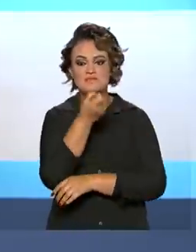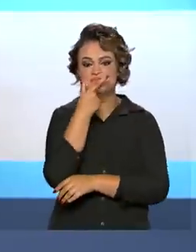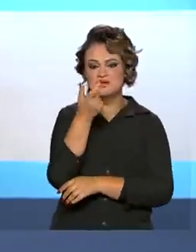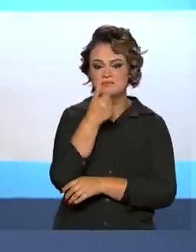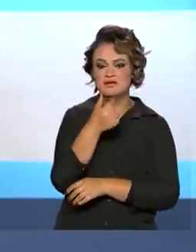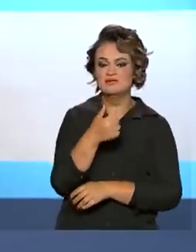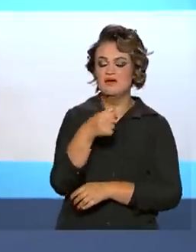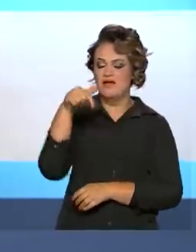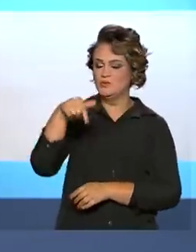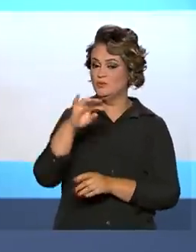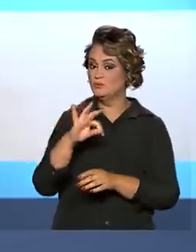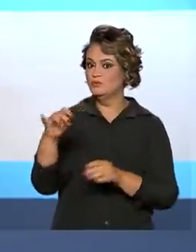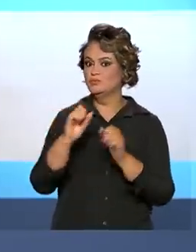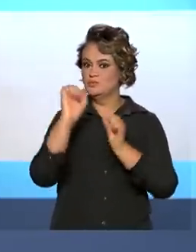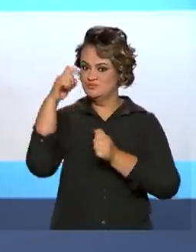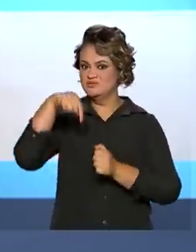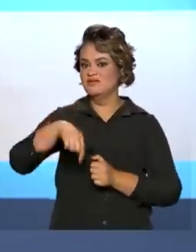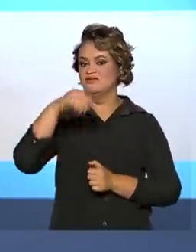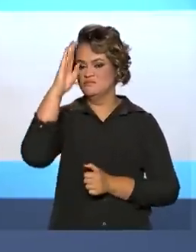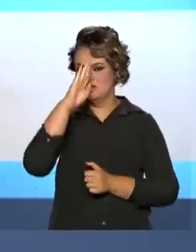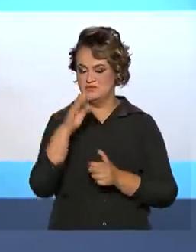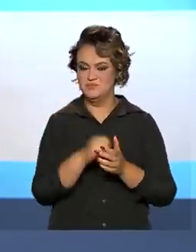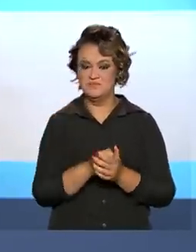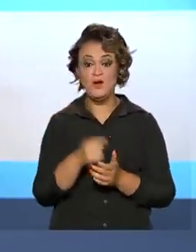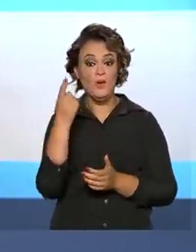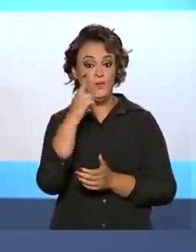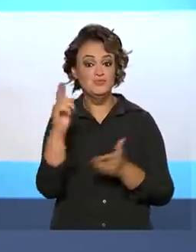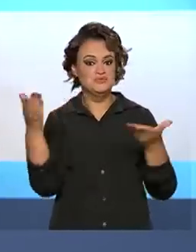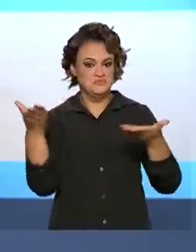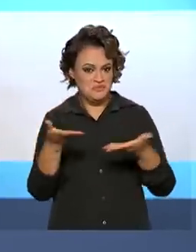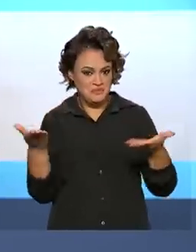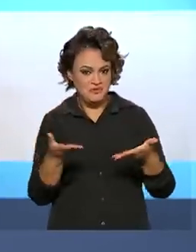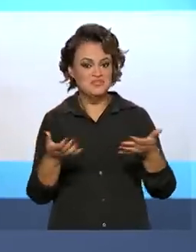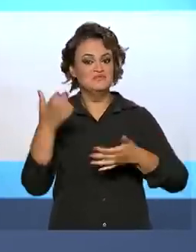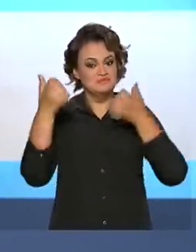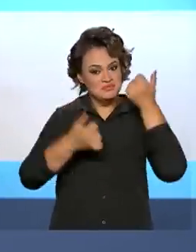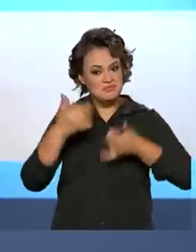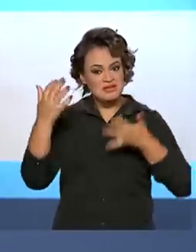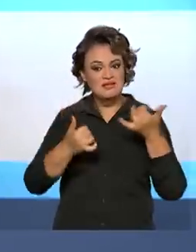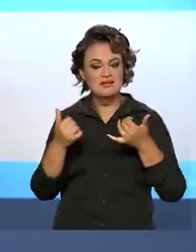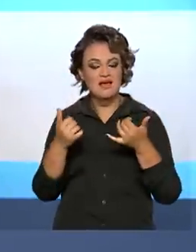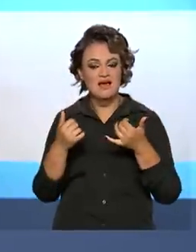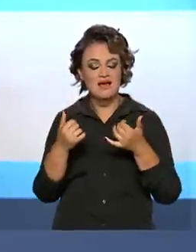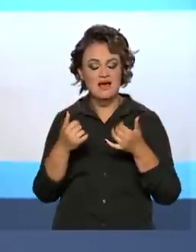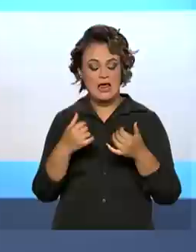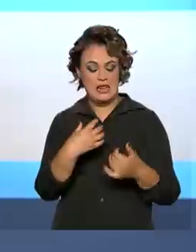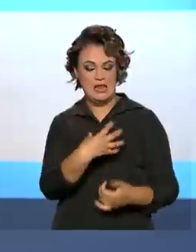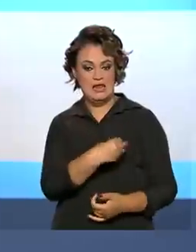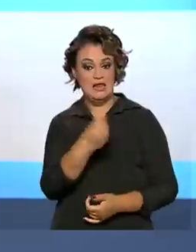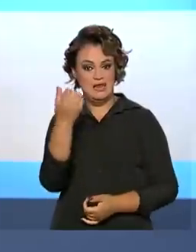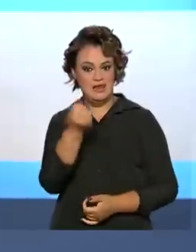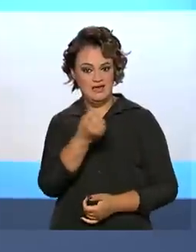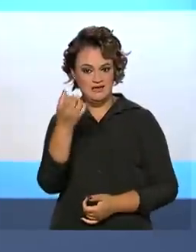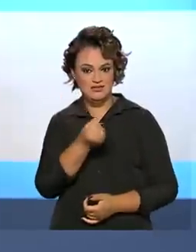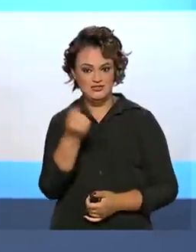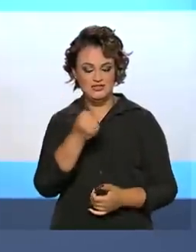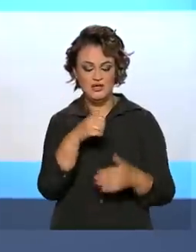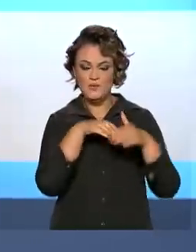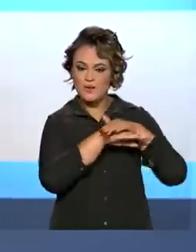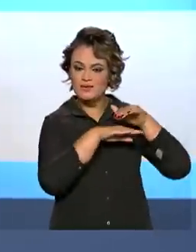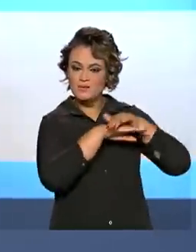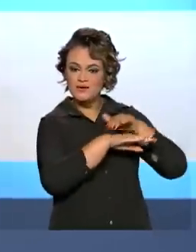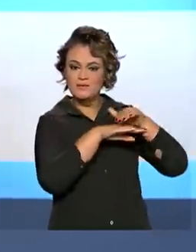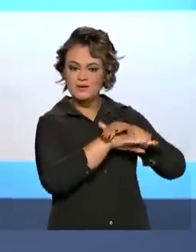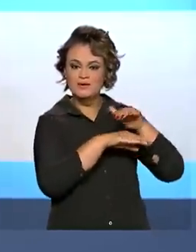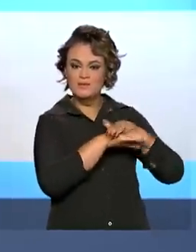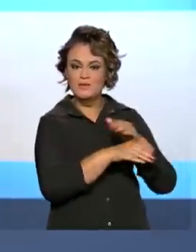100% nacionais. No último episódio, vamos mostrar o Banco de Leite Humano do Instituto Fernandes Figueira,